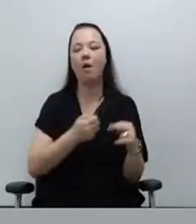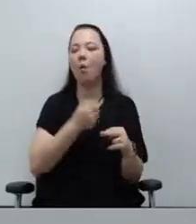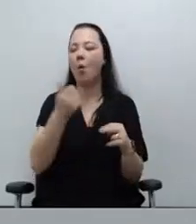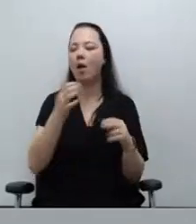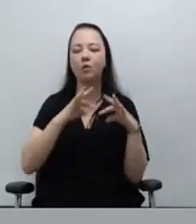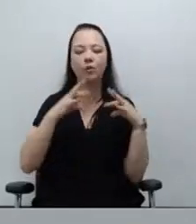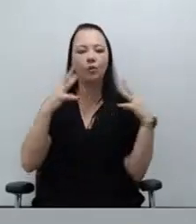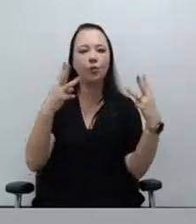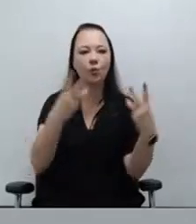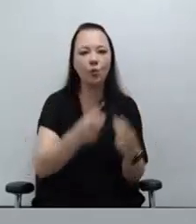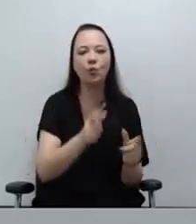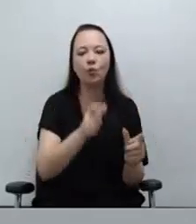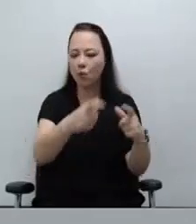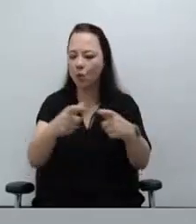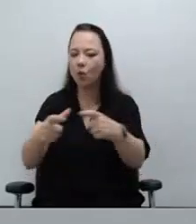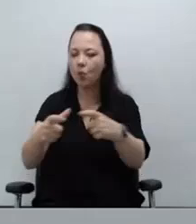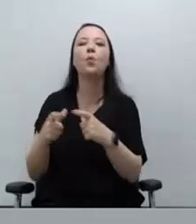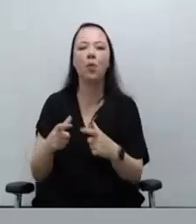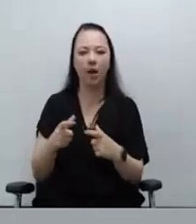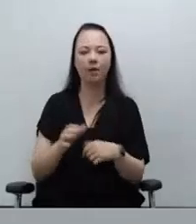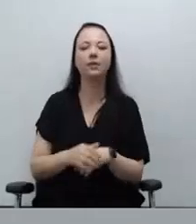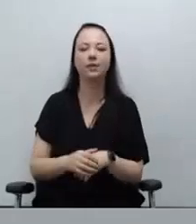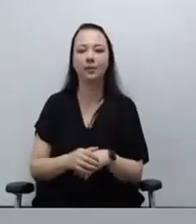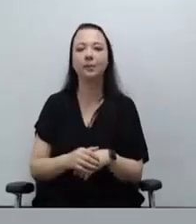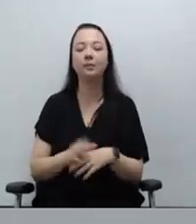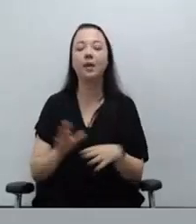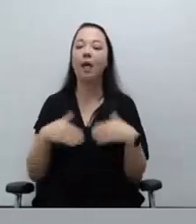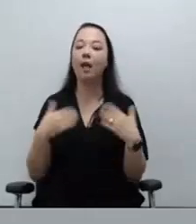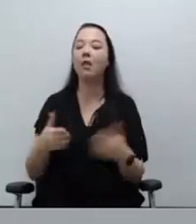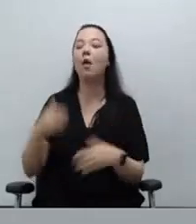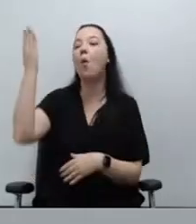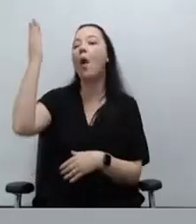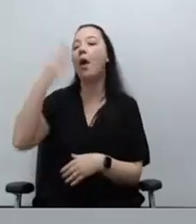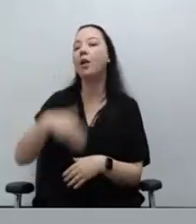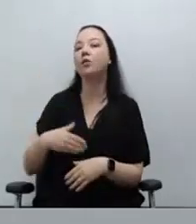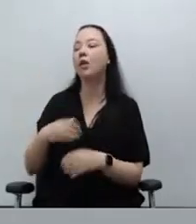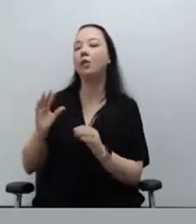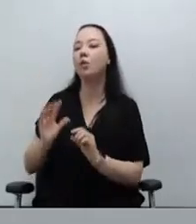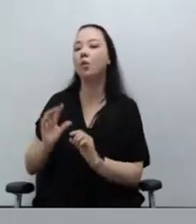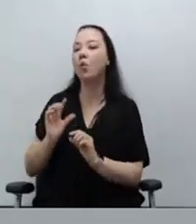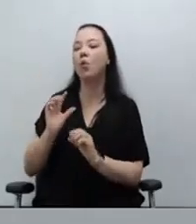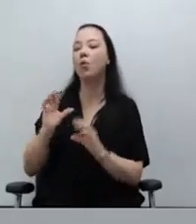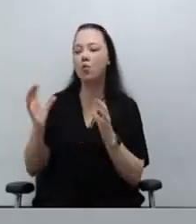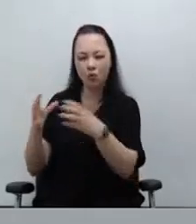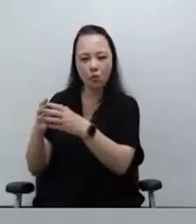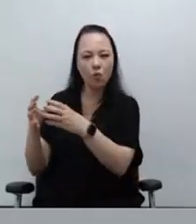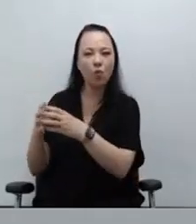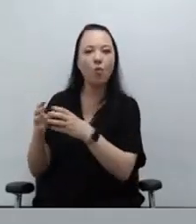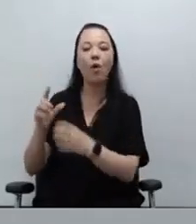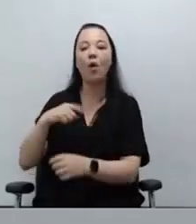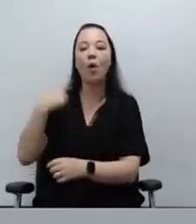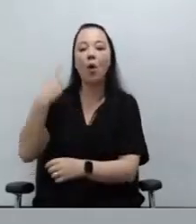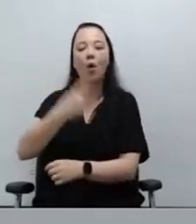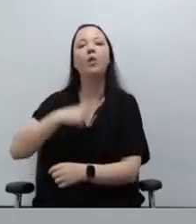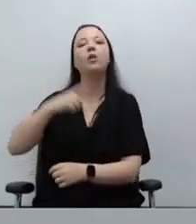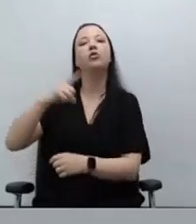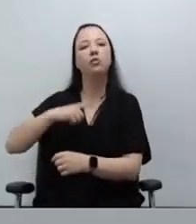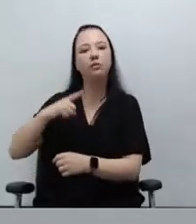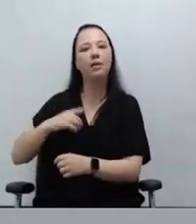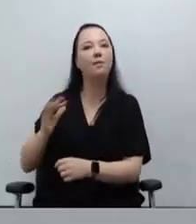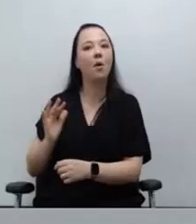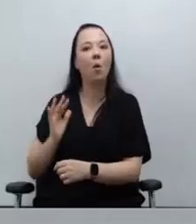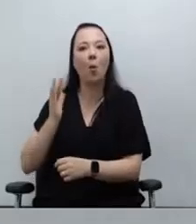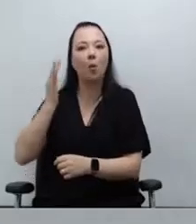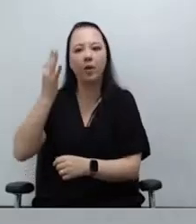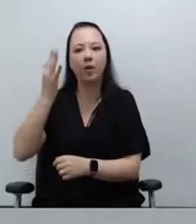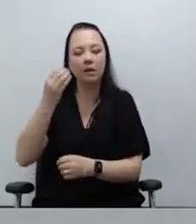O resultado do mutirão foi que, nesse ano, nós tivemos quase cinco vezes mais exames e atendimentos do que fizemos no